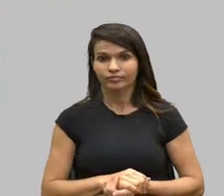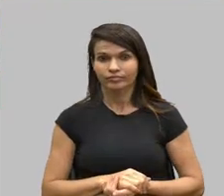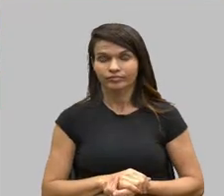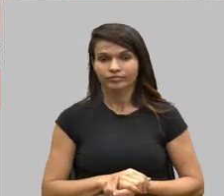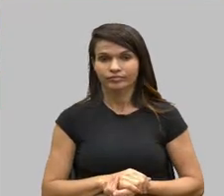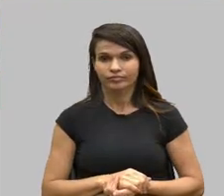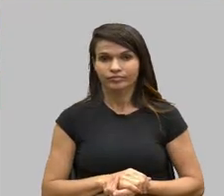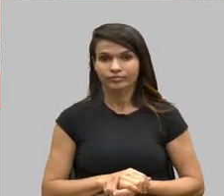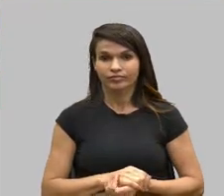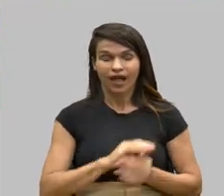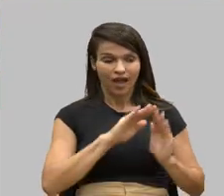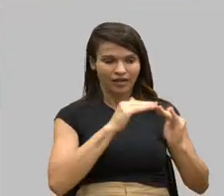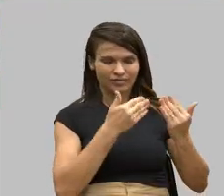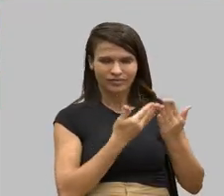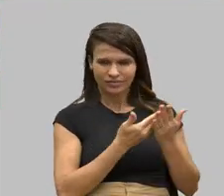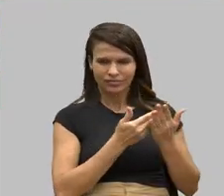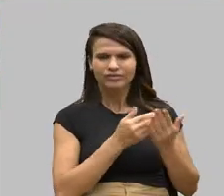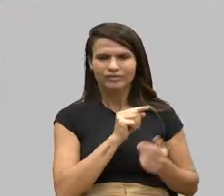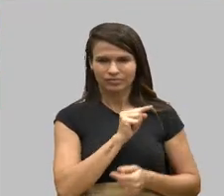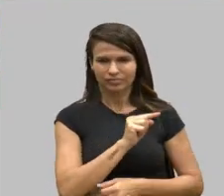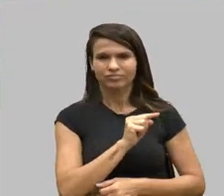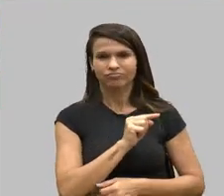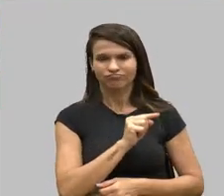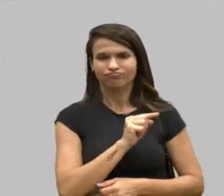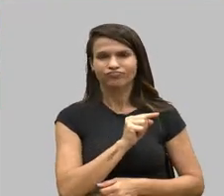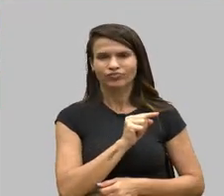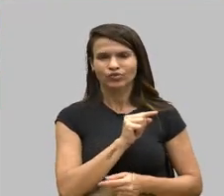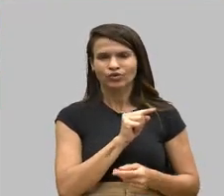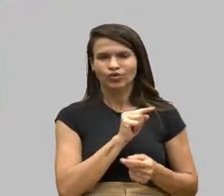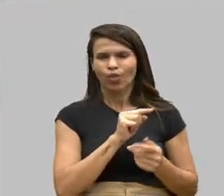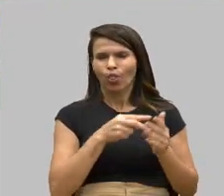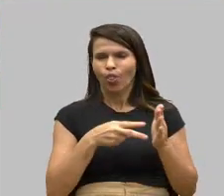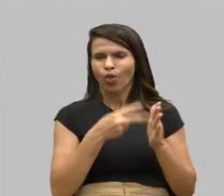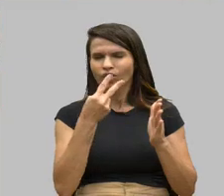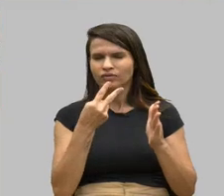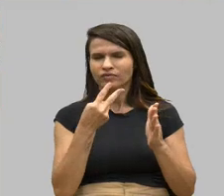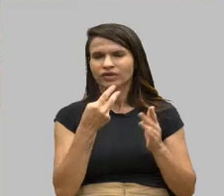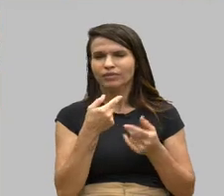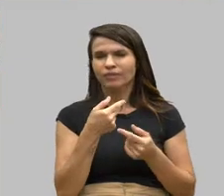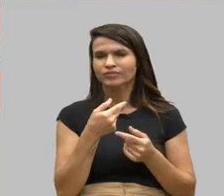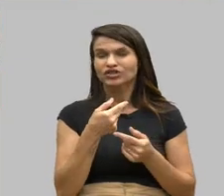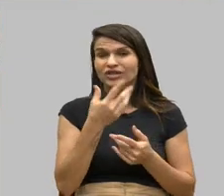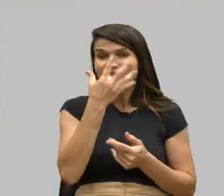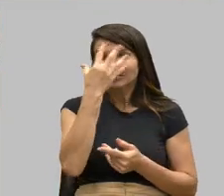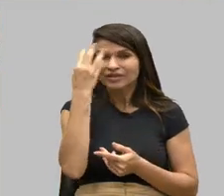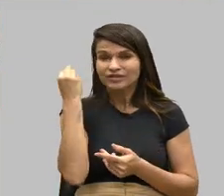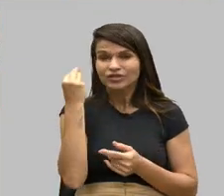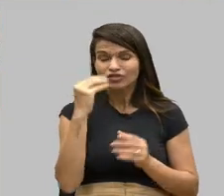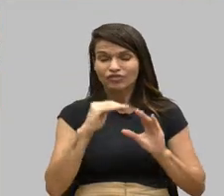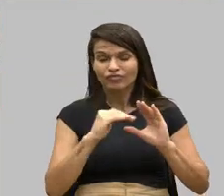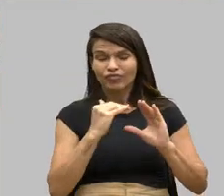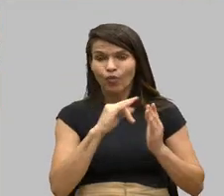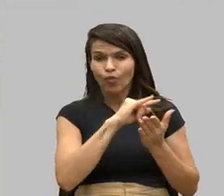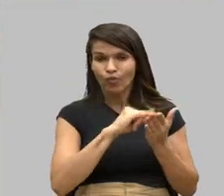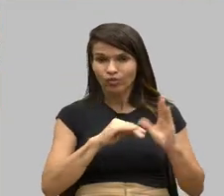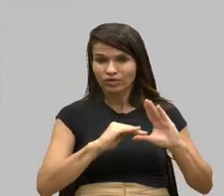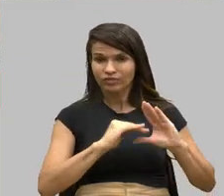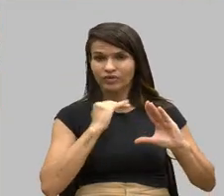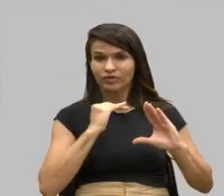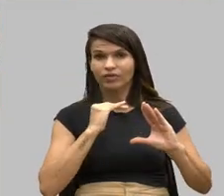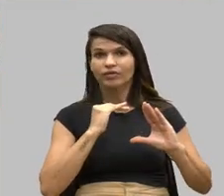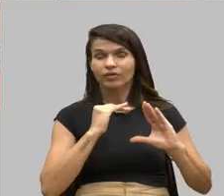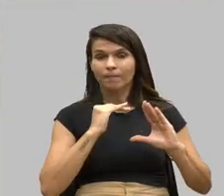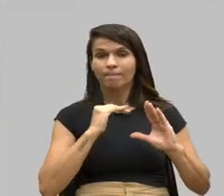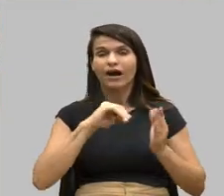por duas vezes, havia esquecido de enviar os documentos para o